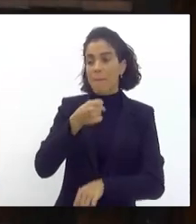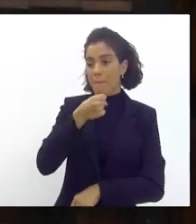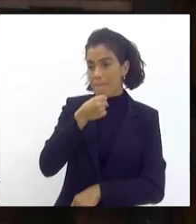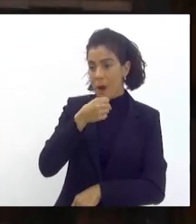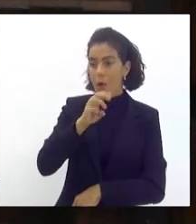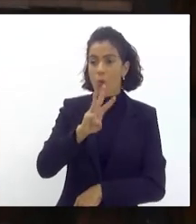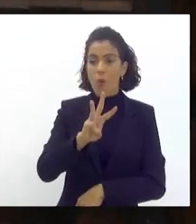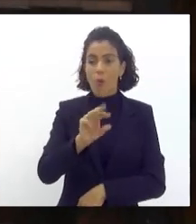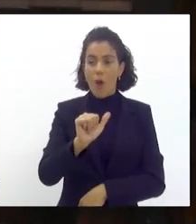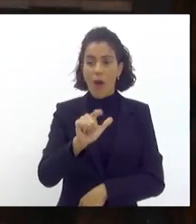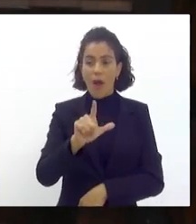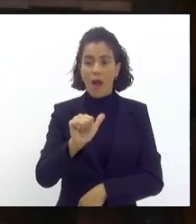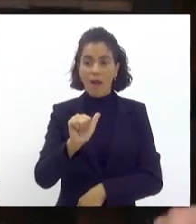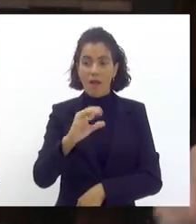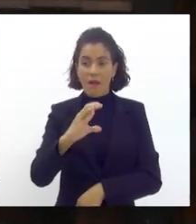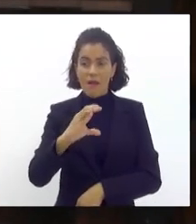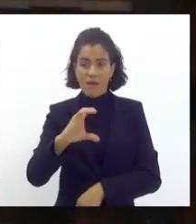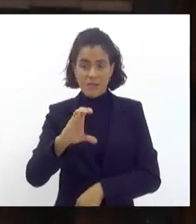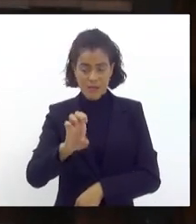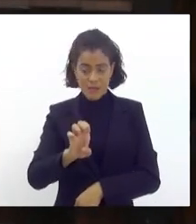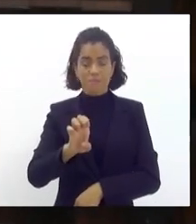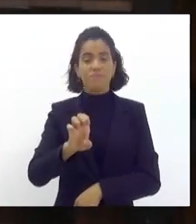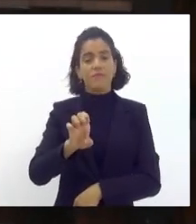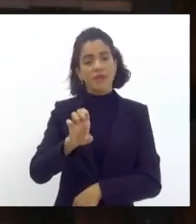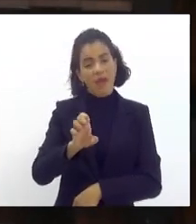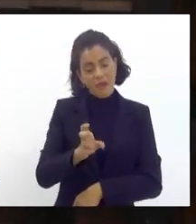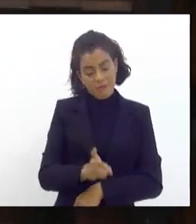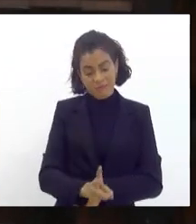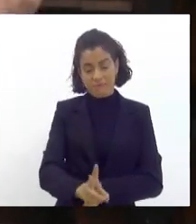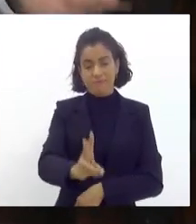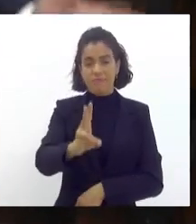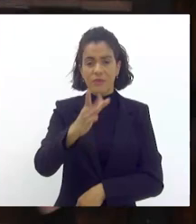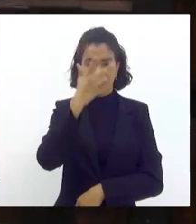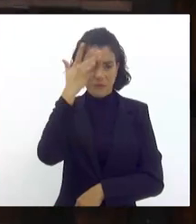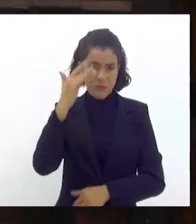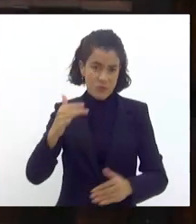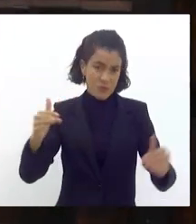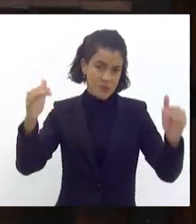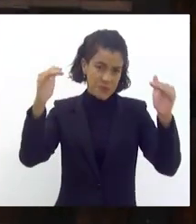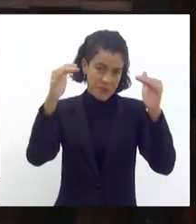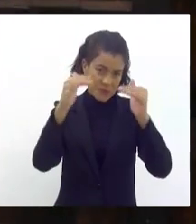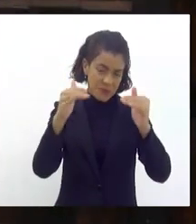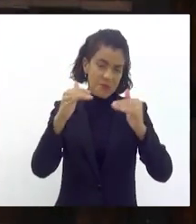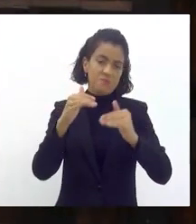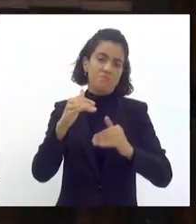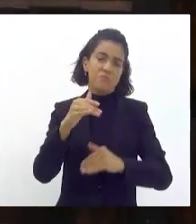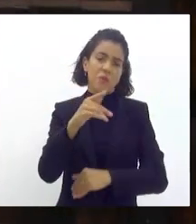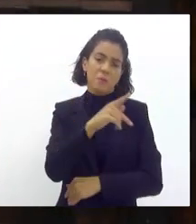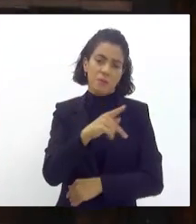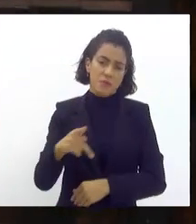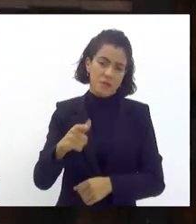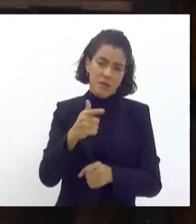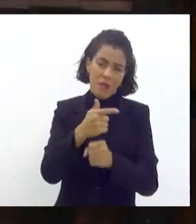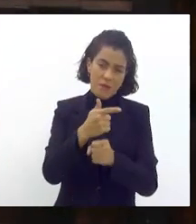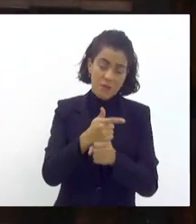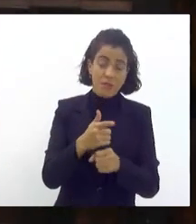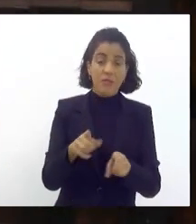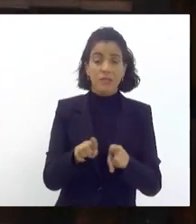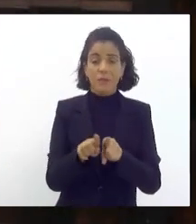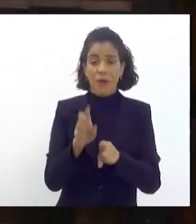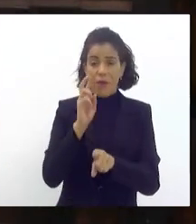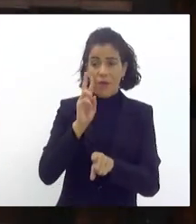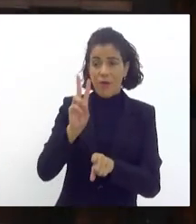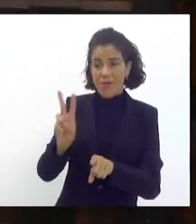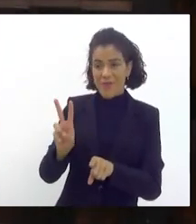Wallace e aí na sequência a gente falar com as demais autoridades os presidentes de agremiação mas agora ouvir a nossa presidente da